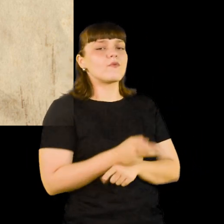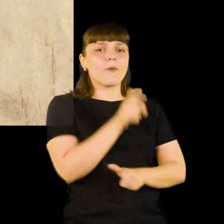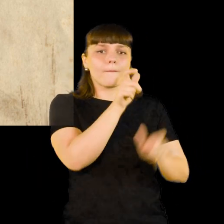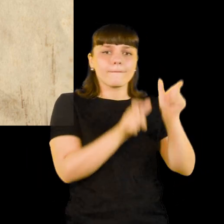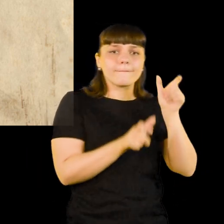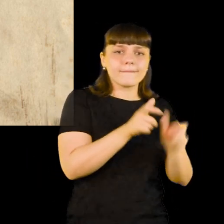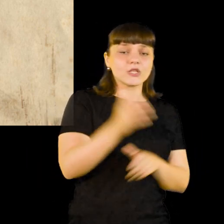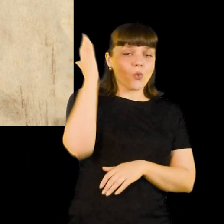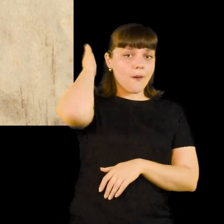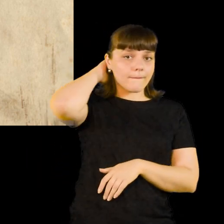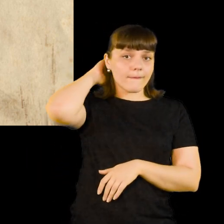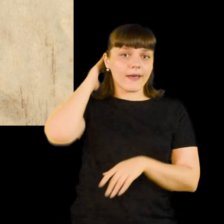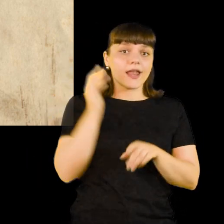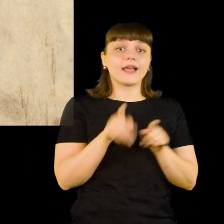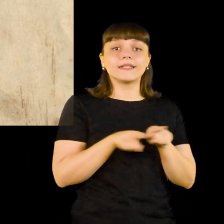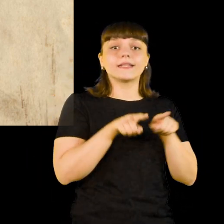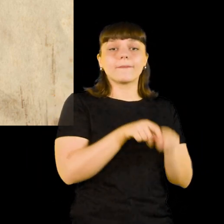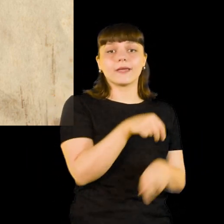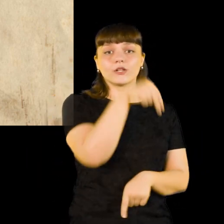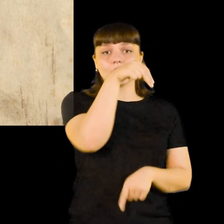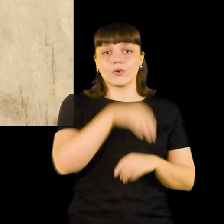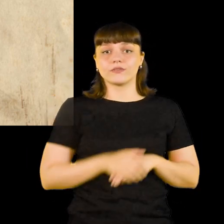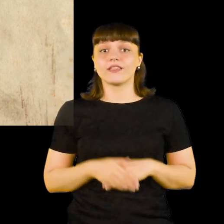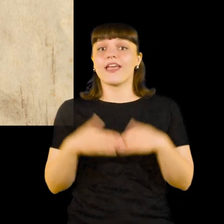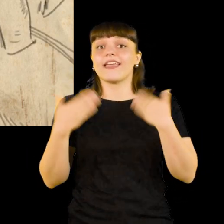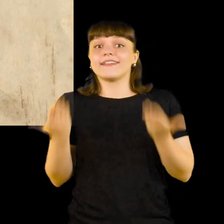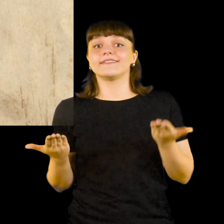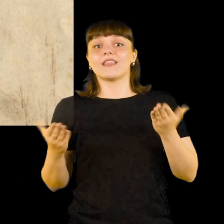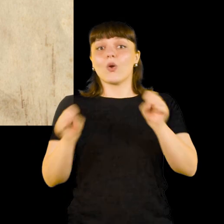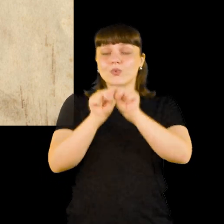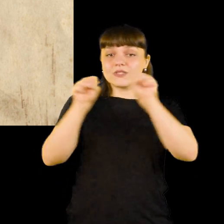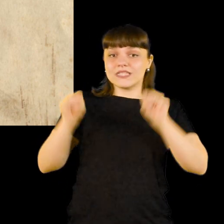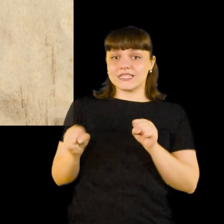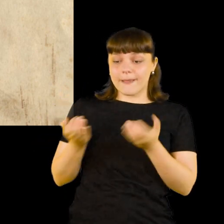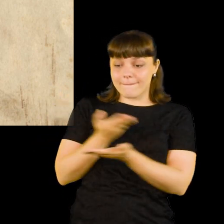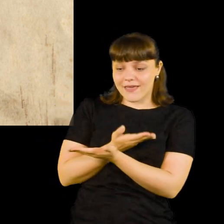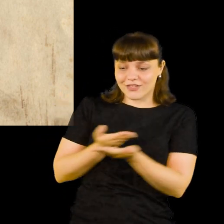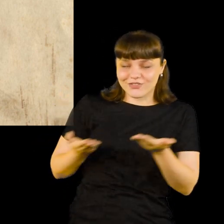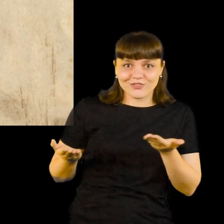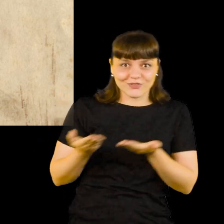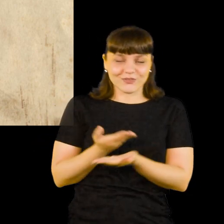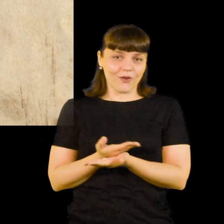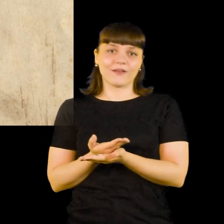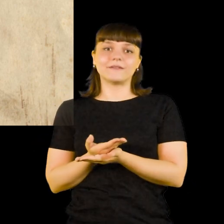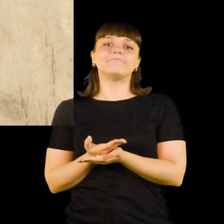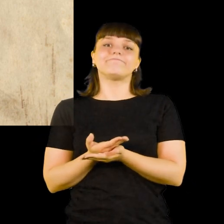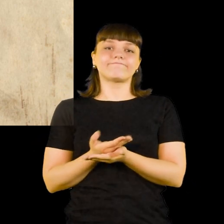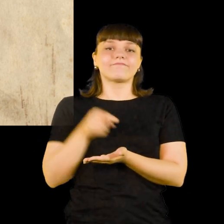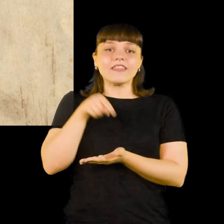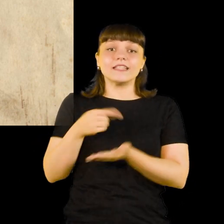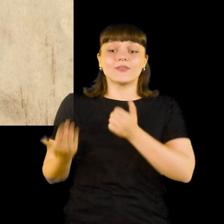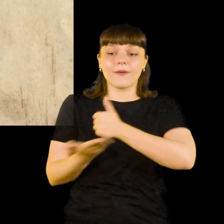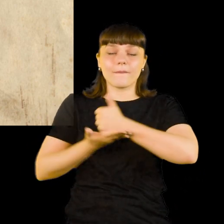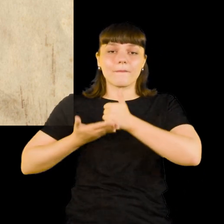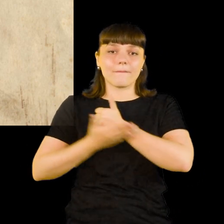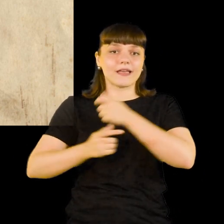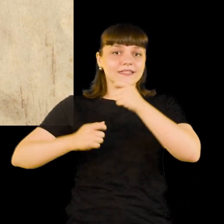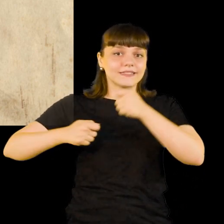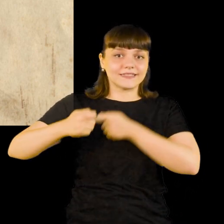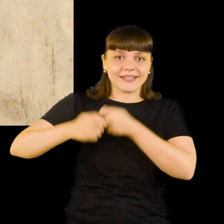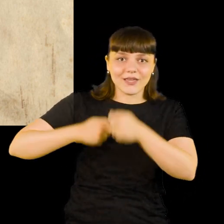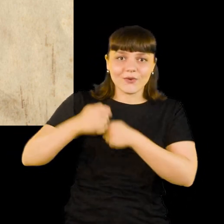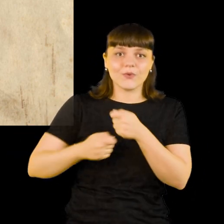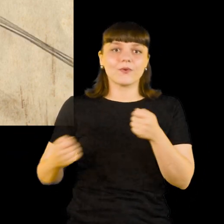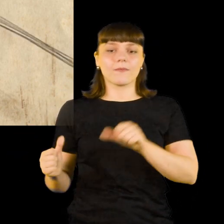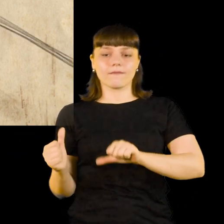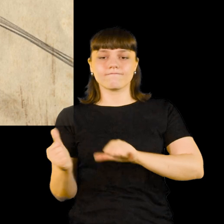atrair trabalhadores do Pará e da região nordeste. E o antigo sistema de troca chamado aviamento, que sustentava a